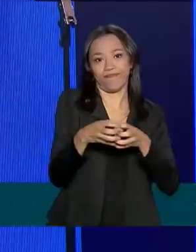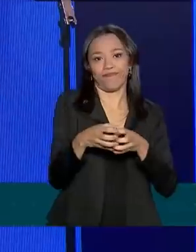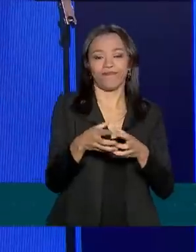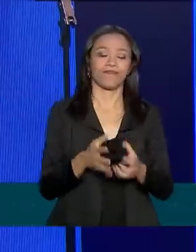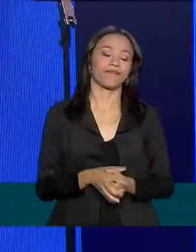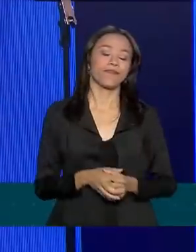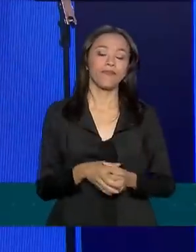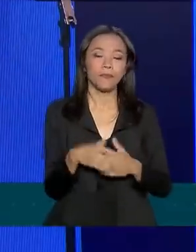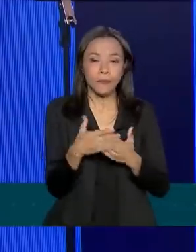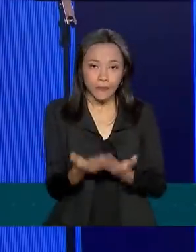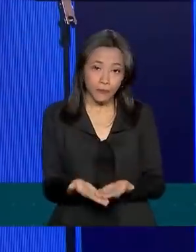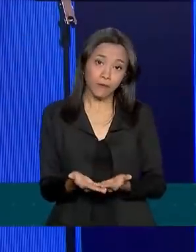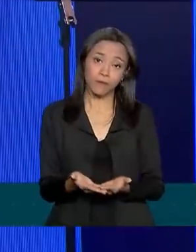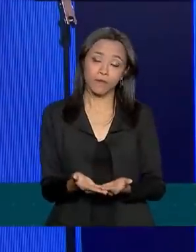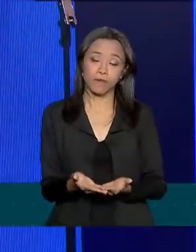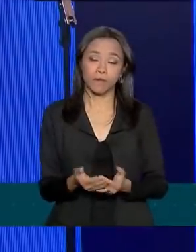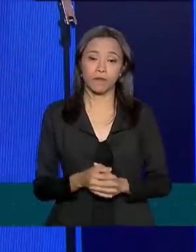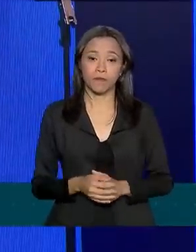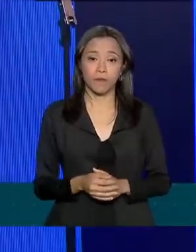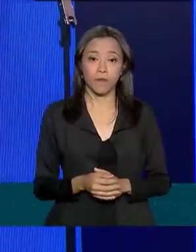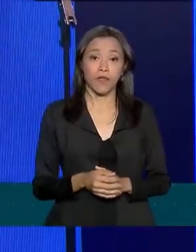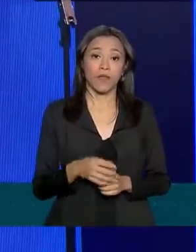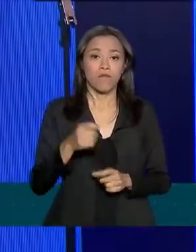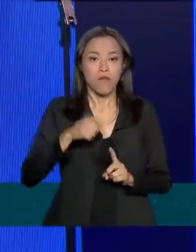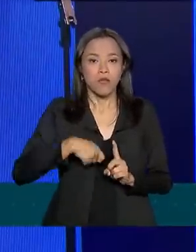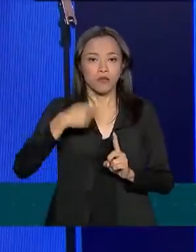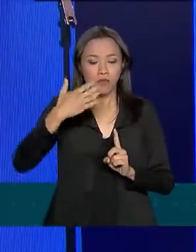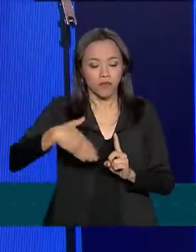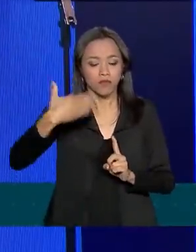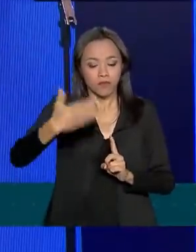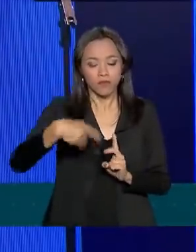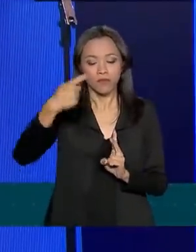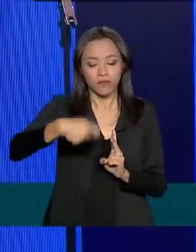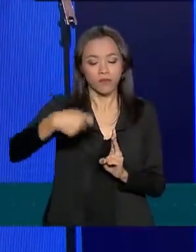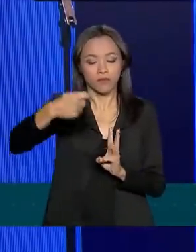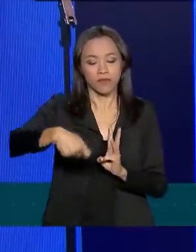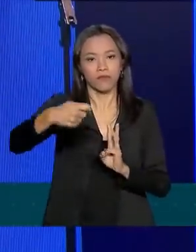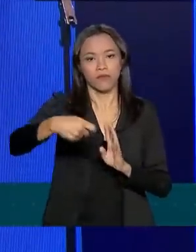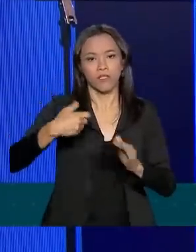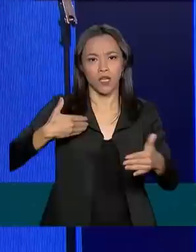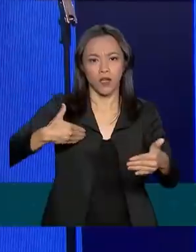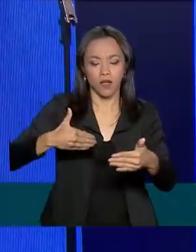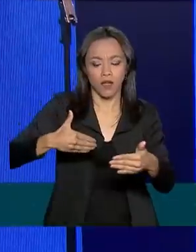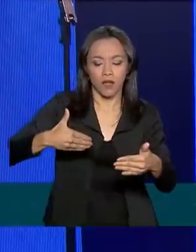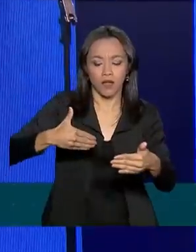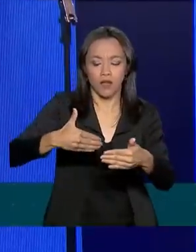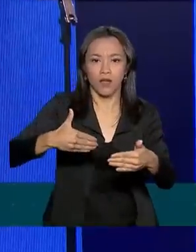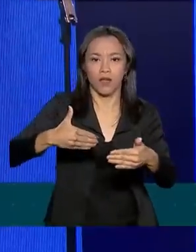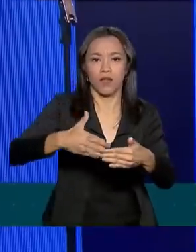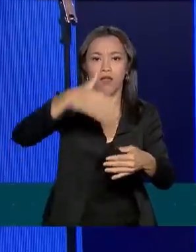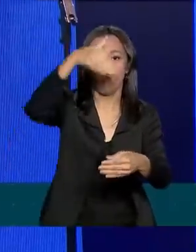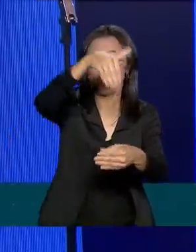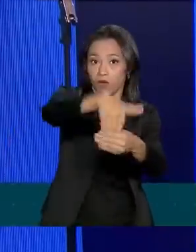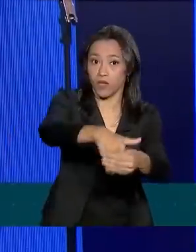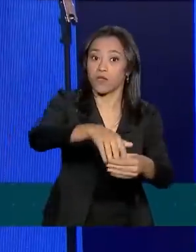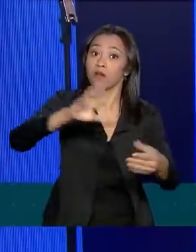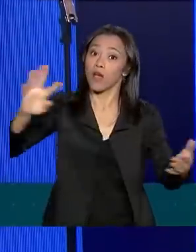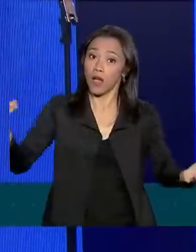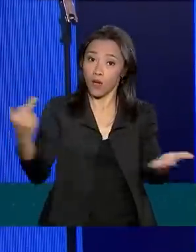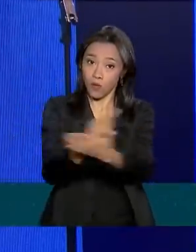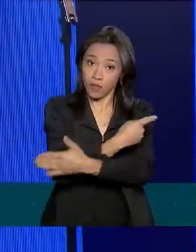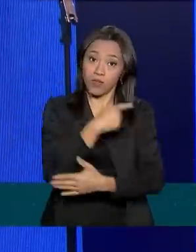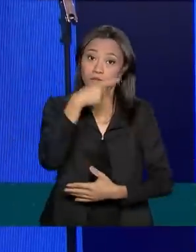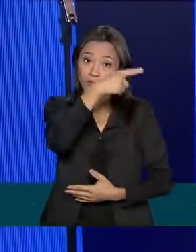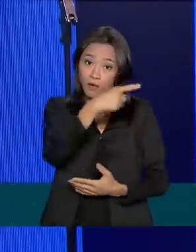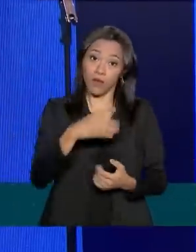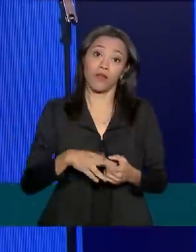Chegou, chegaram os meses, próximo das eleições, houve um episódio em Juízo